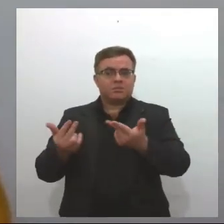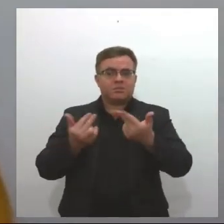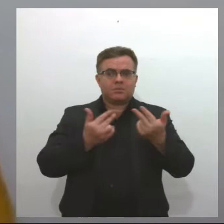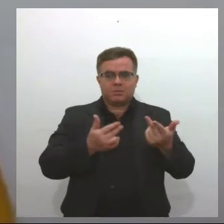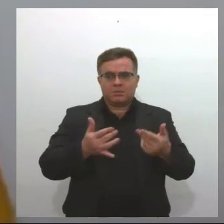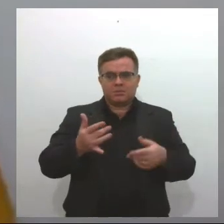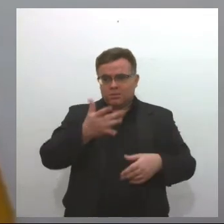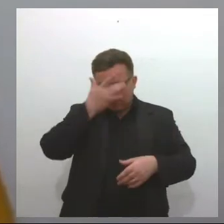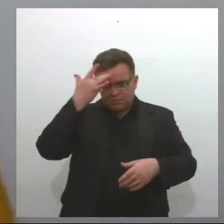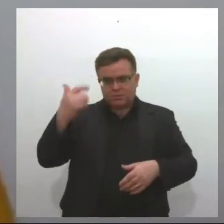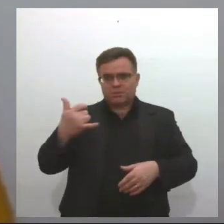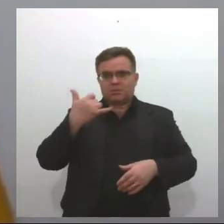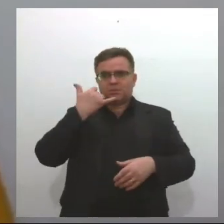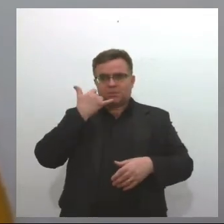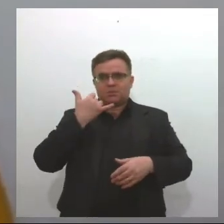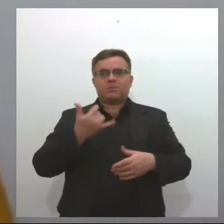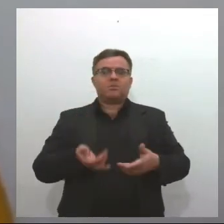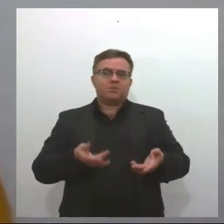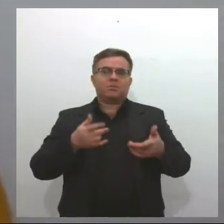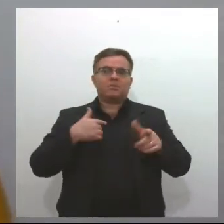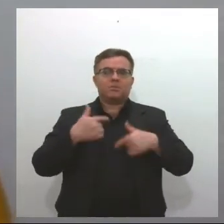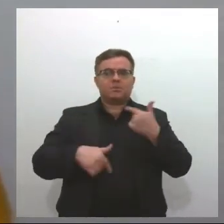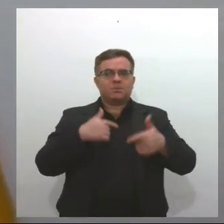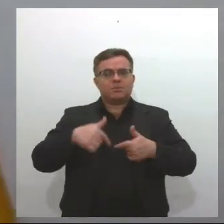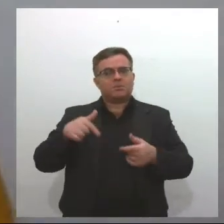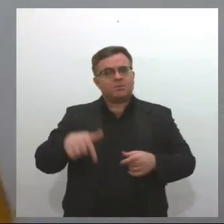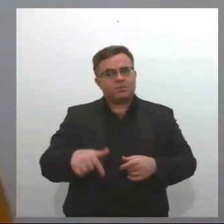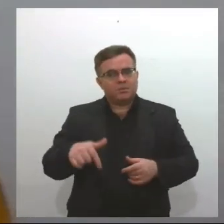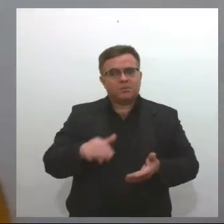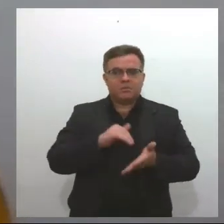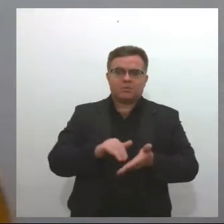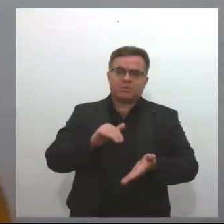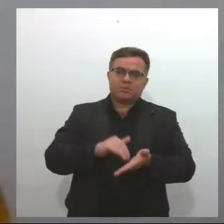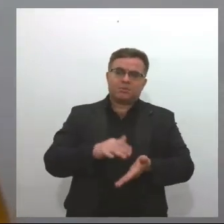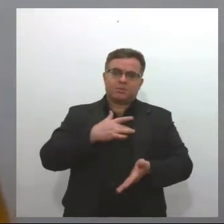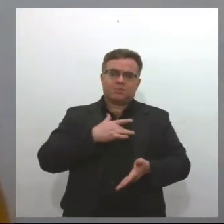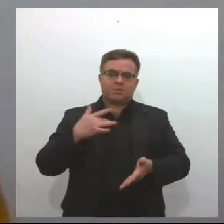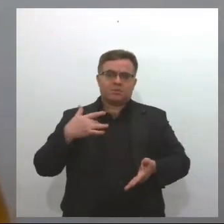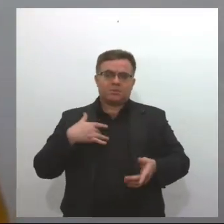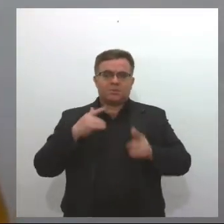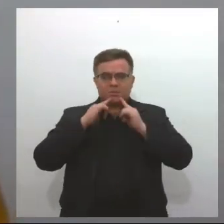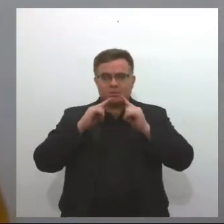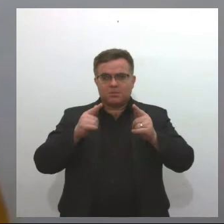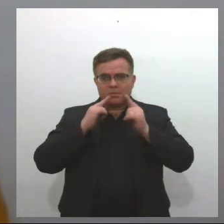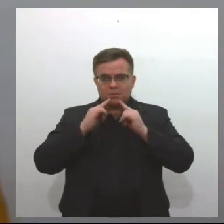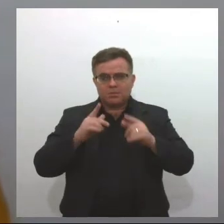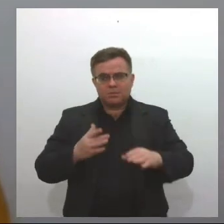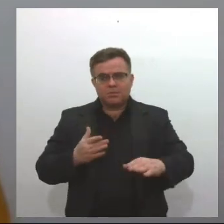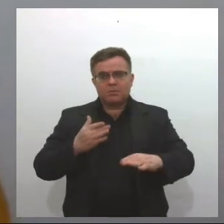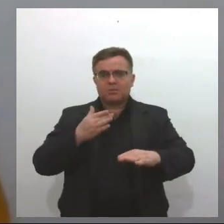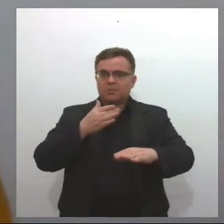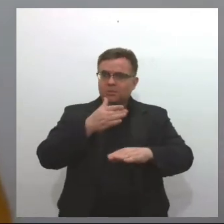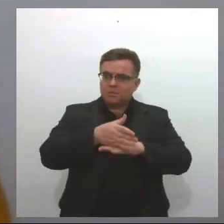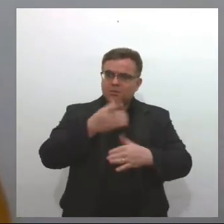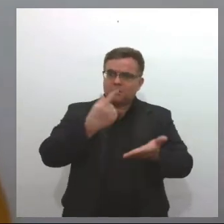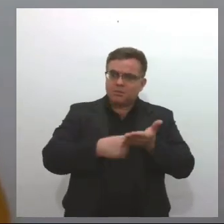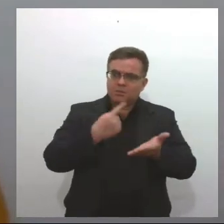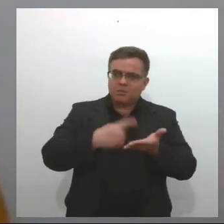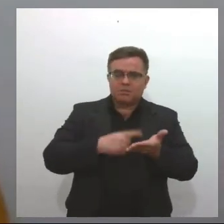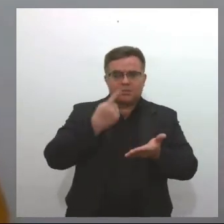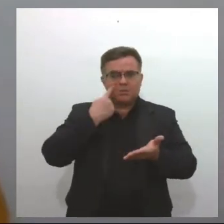liga, diz que trabalha na Vigilância Sanitária de Aracaju, que recebeu uma denúncia e que está indo lá para fazer interdição do